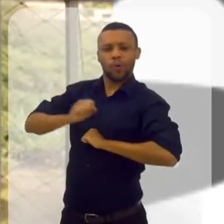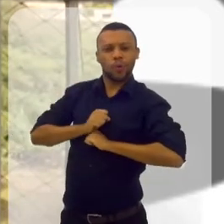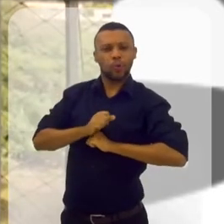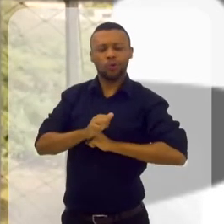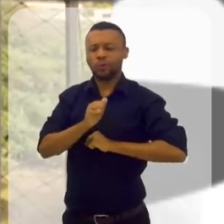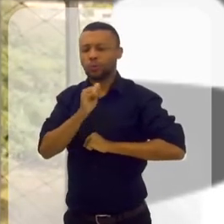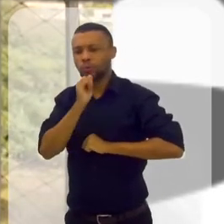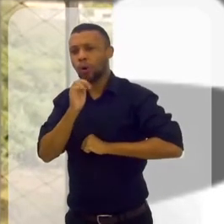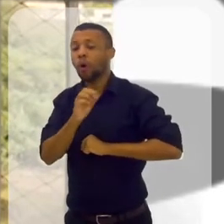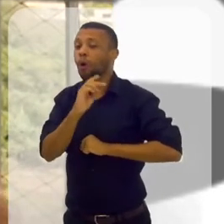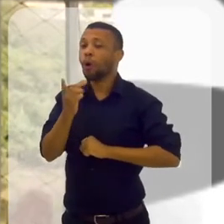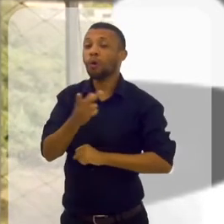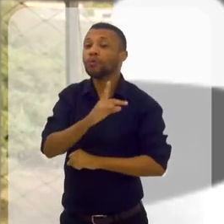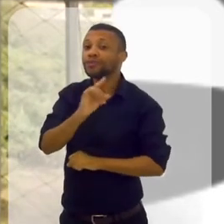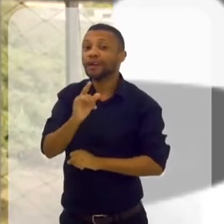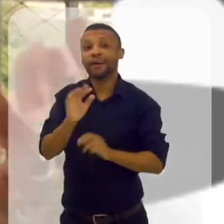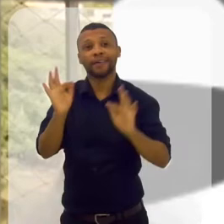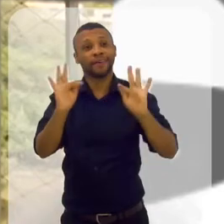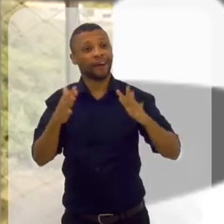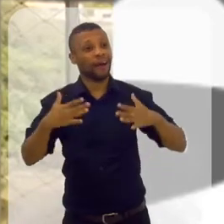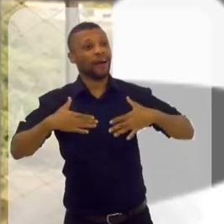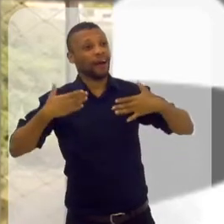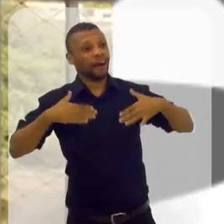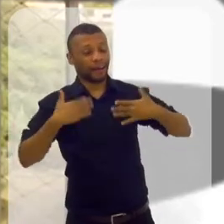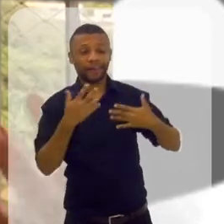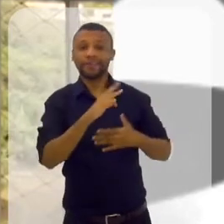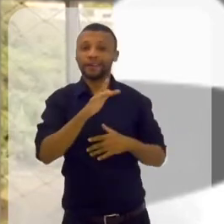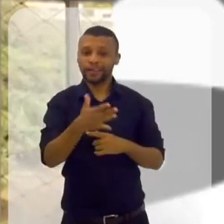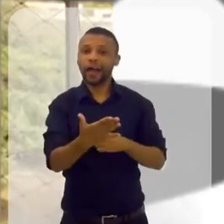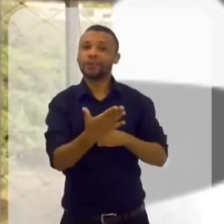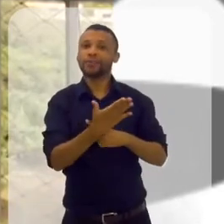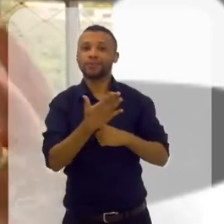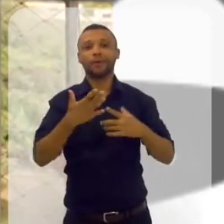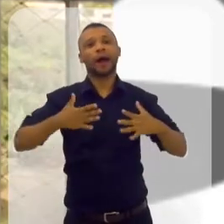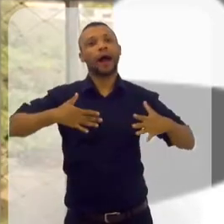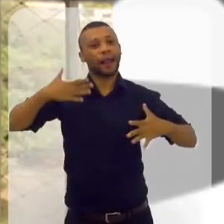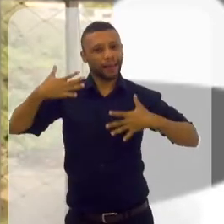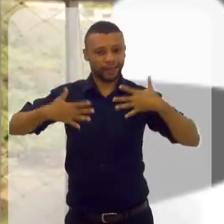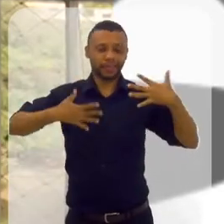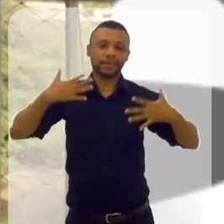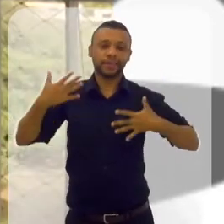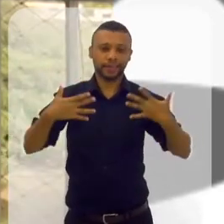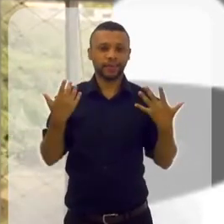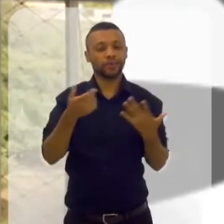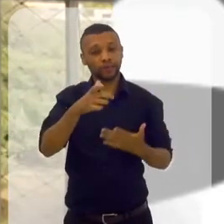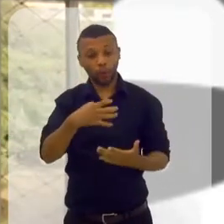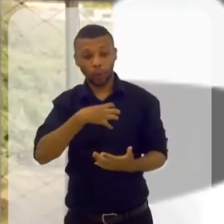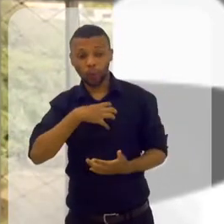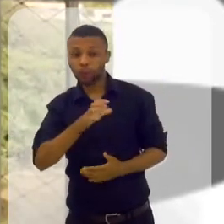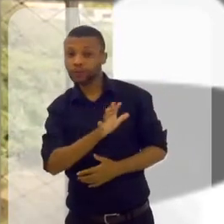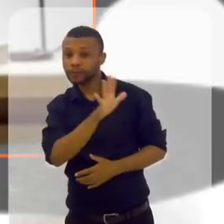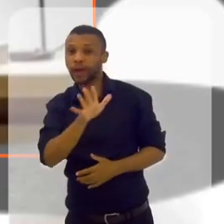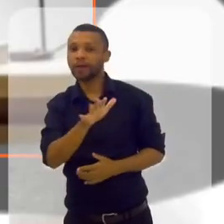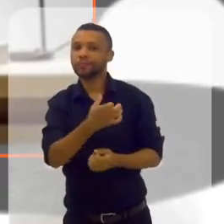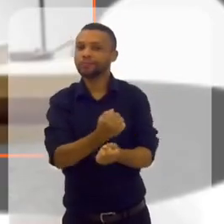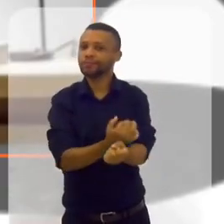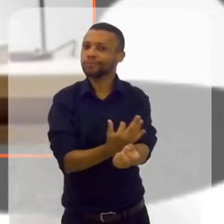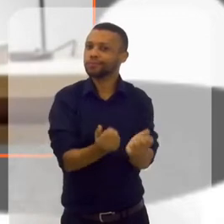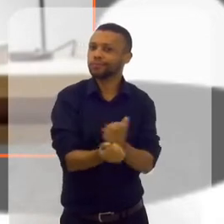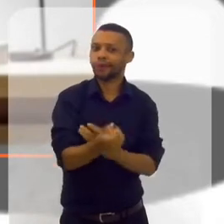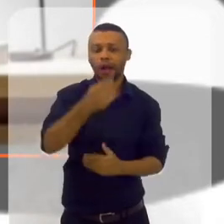feliz. Você tem um dia feliz e você se lembra daquele dia que ele vai te dando ânimo, alegria. Esse é um estado hipnótico.